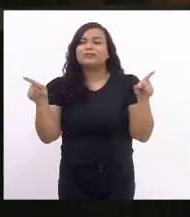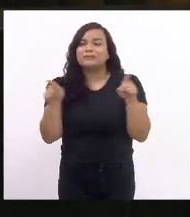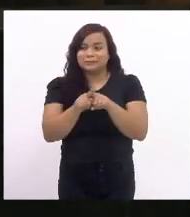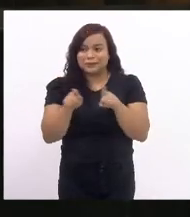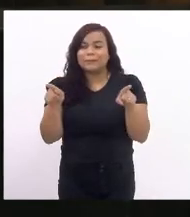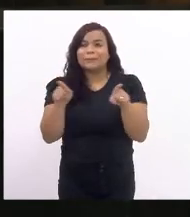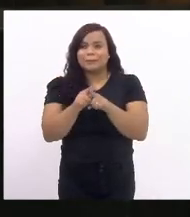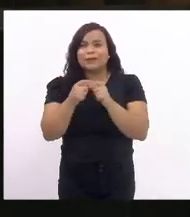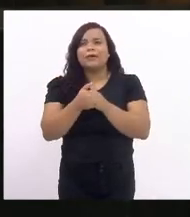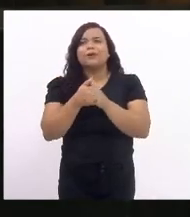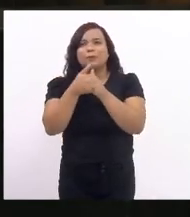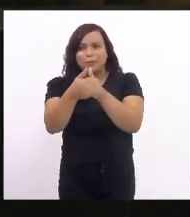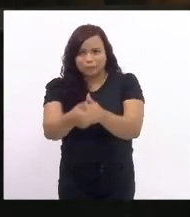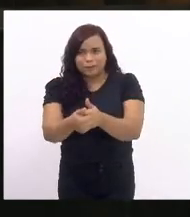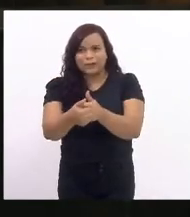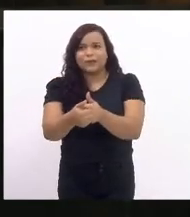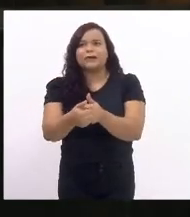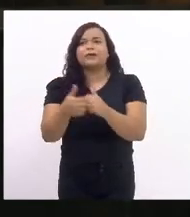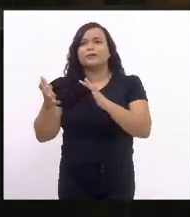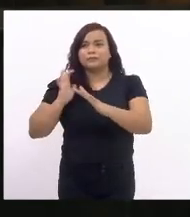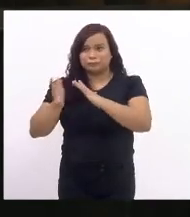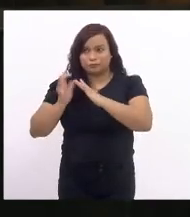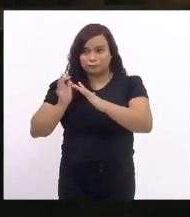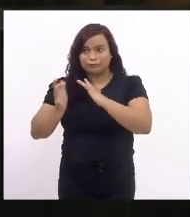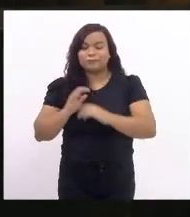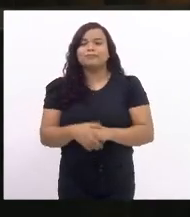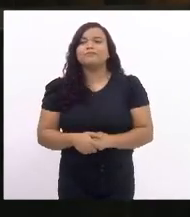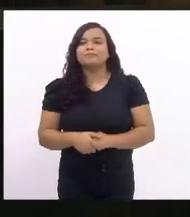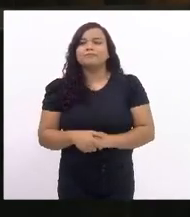acompanha através das nossas redes sociais.